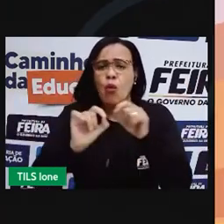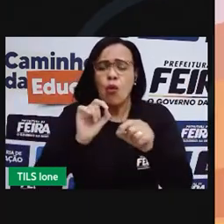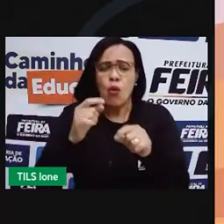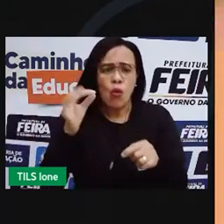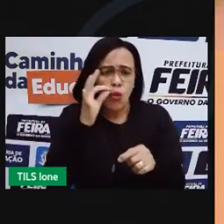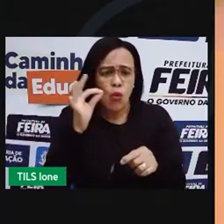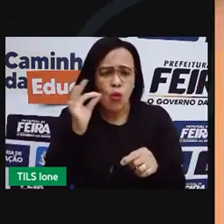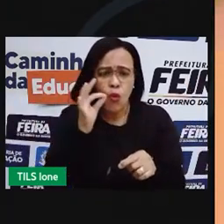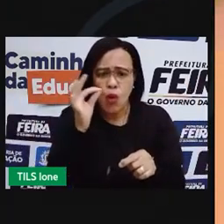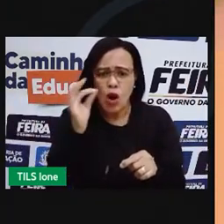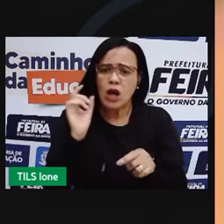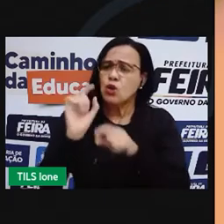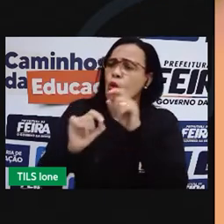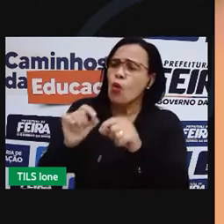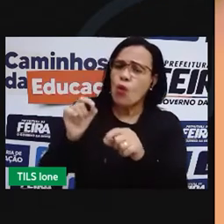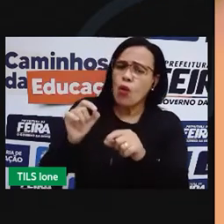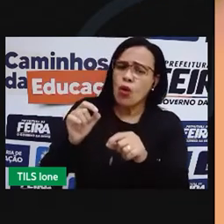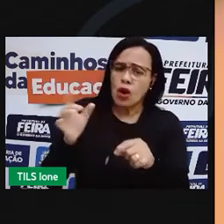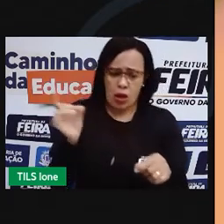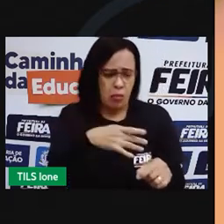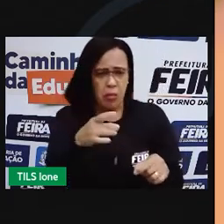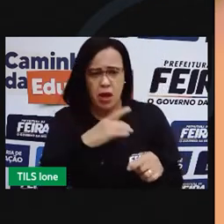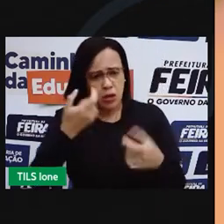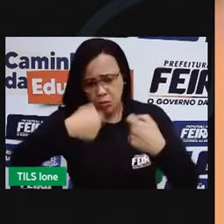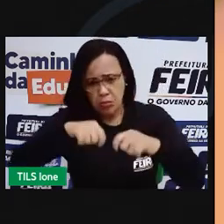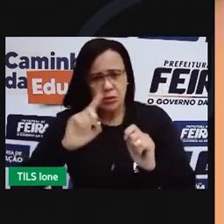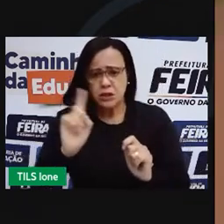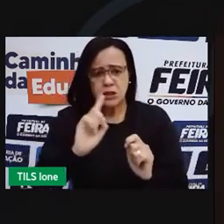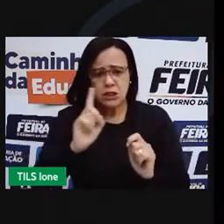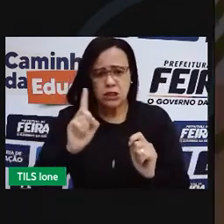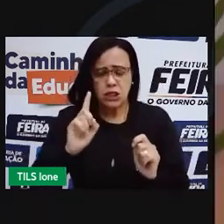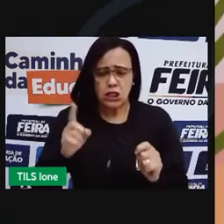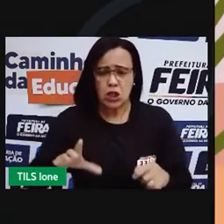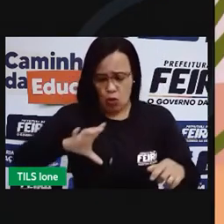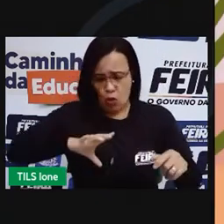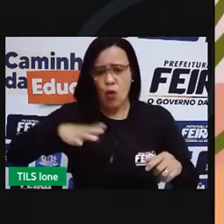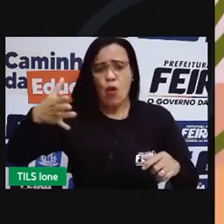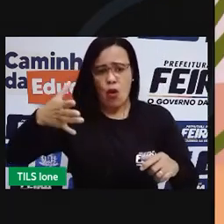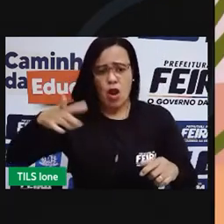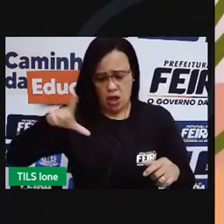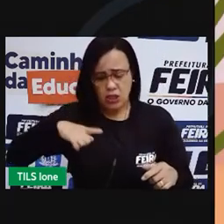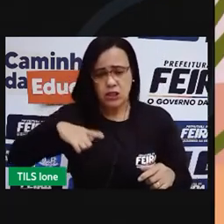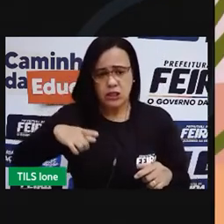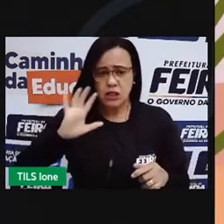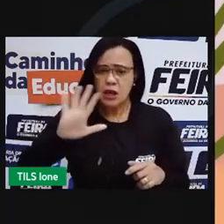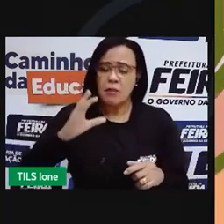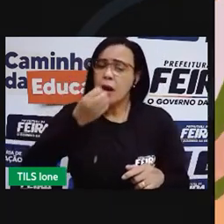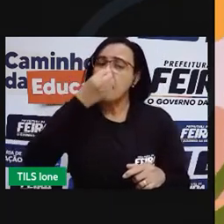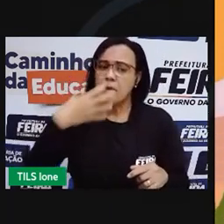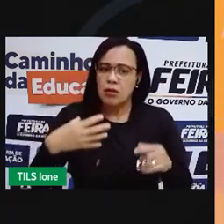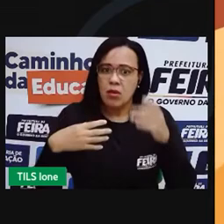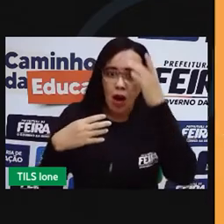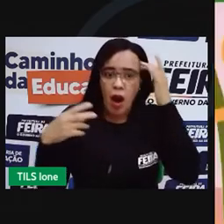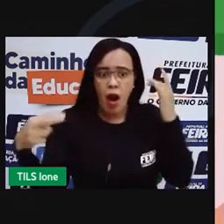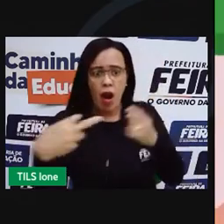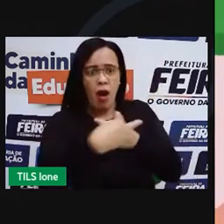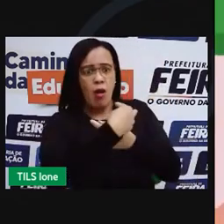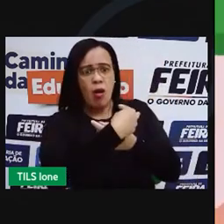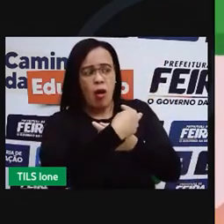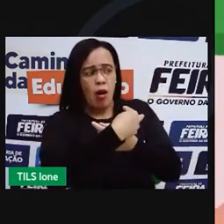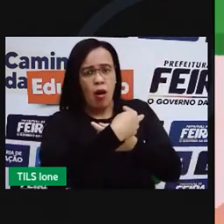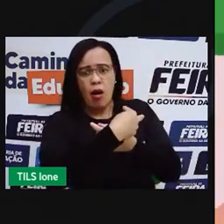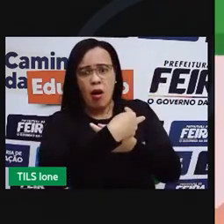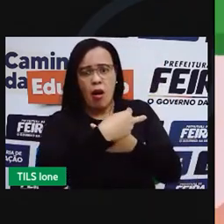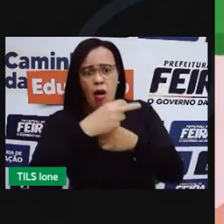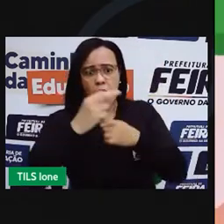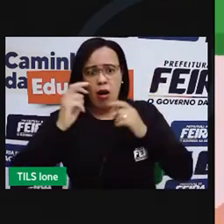ter medo de mim. Sou corajoso, mas sou bondoso. Quando olhou para trás, lá estava o